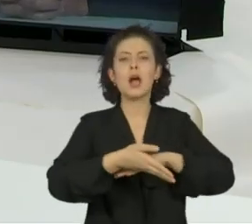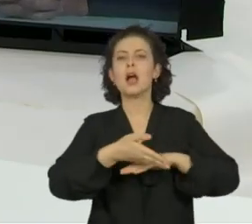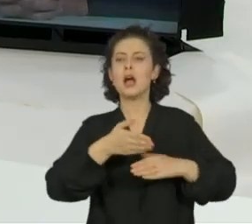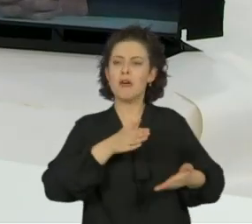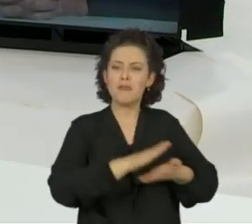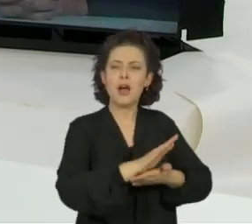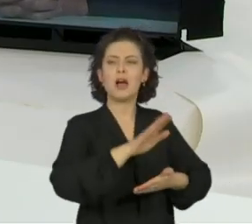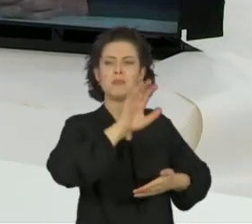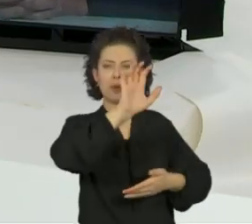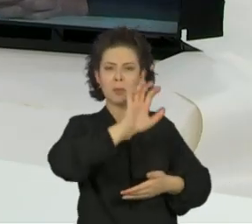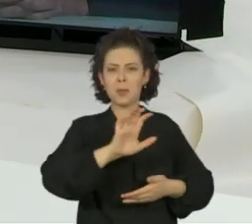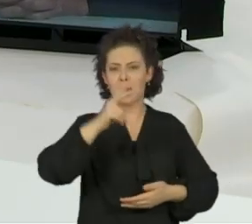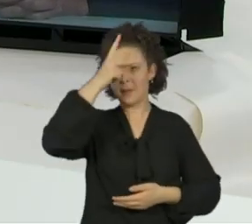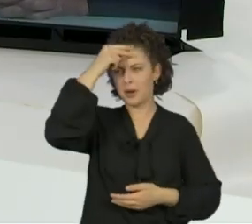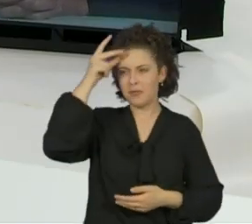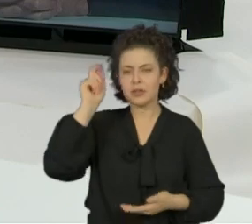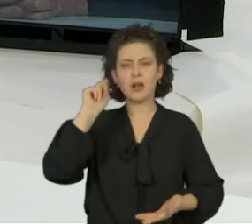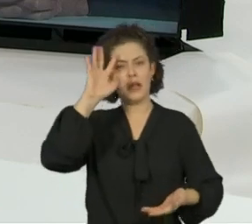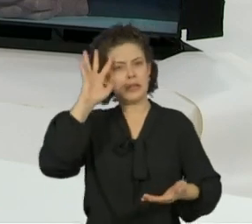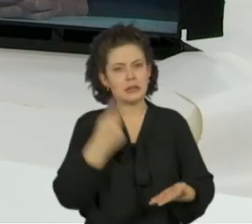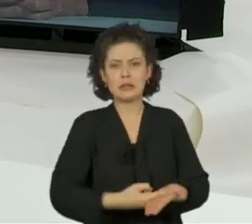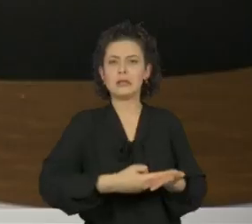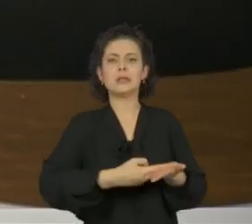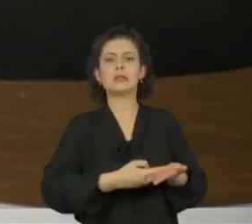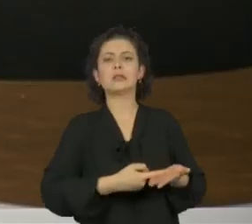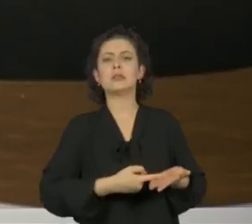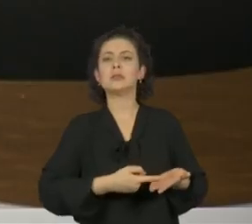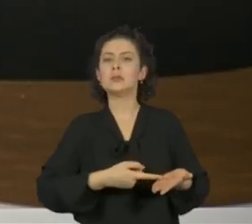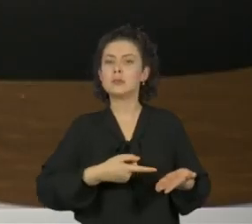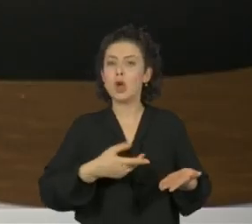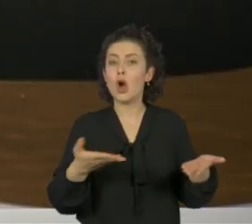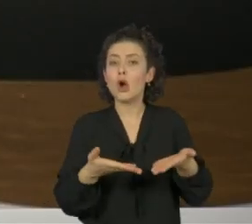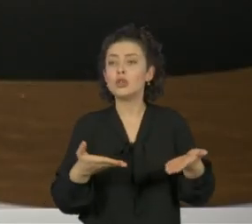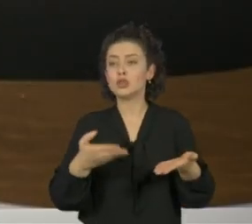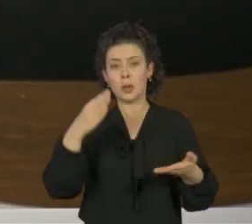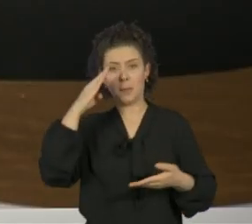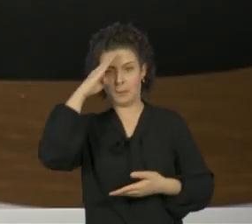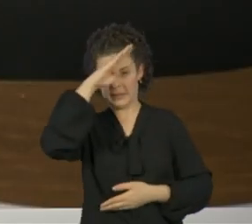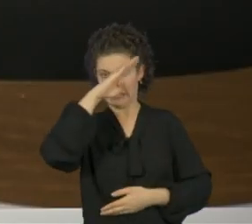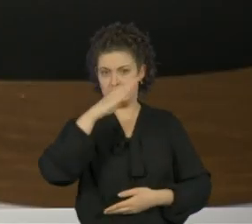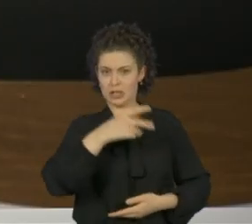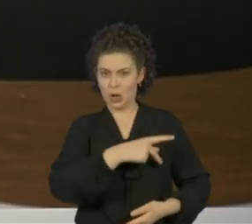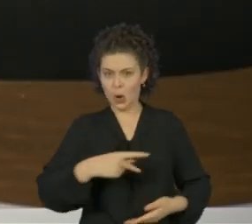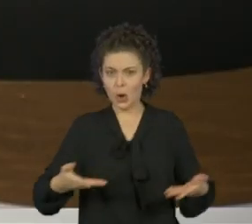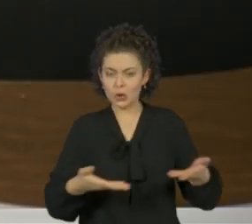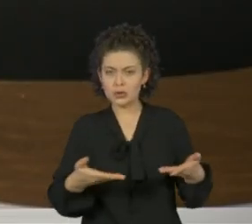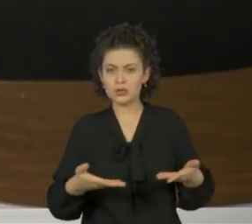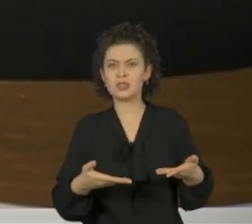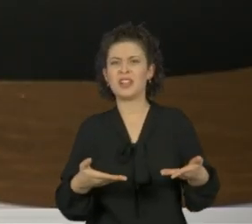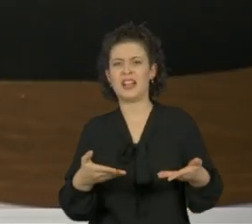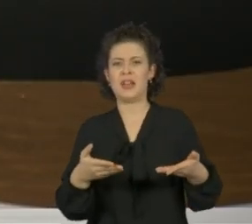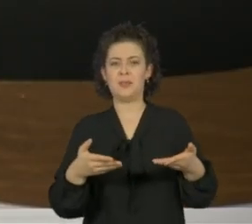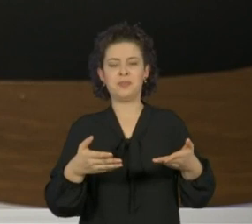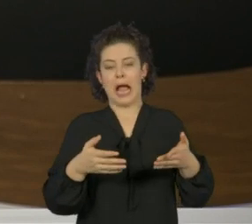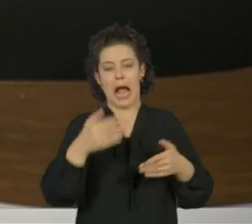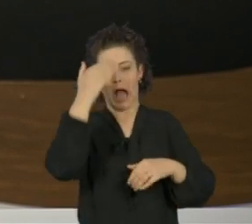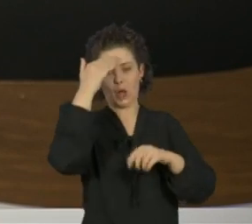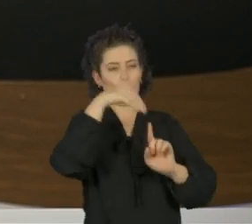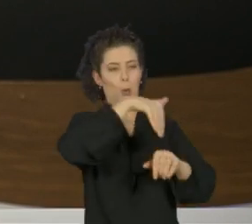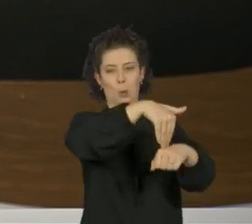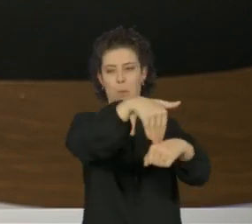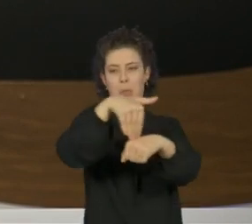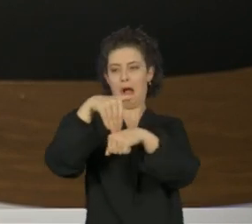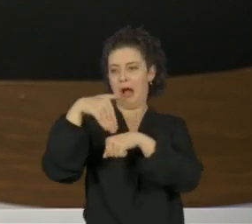prerrogativa de determinar as ações na quarentena, o presidente hoje fez menção a isso praticamente jogando no colo de estados e